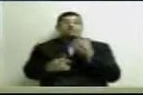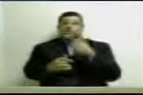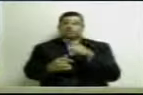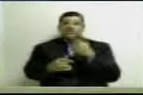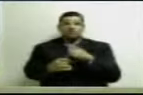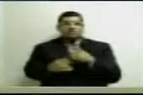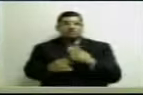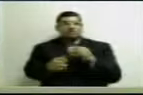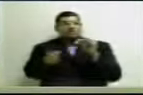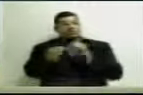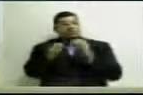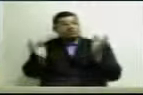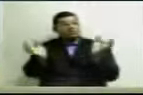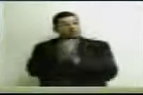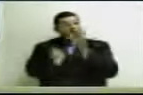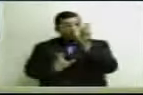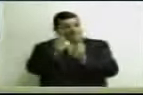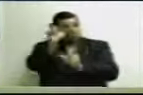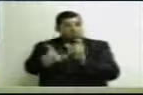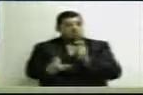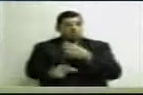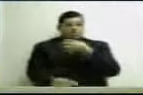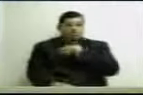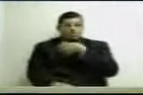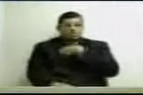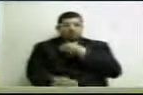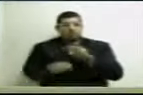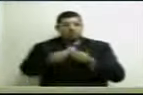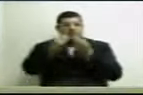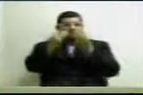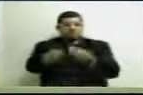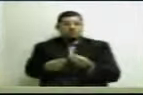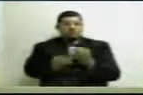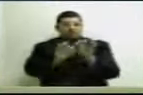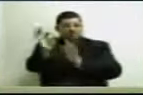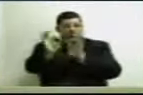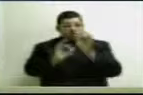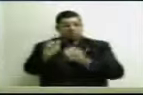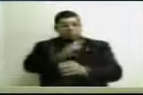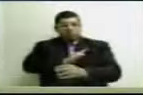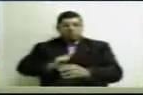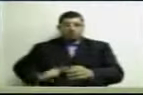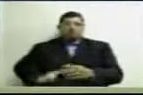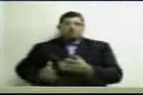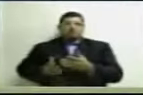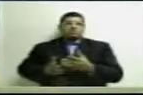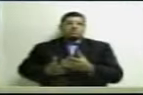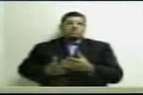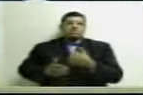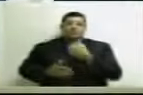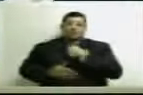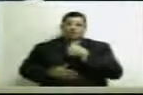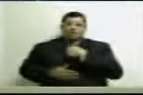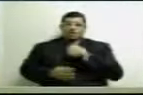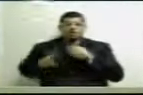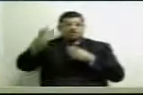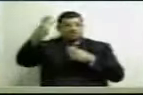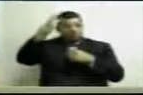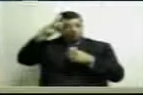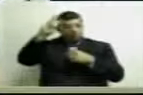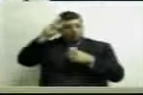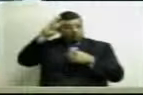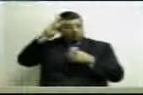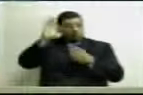não formalizarmos o momento da entrega desse projeto ao governador, eu na terça